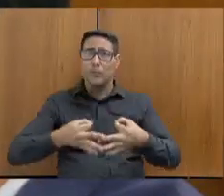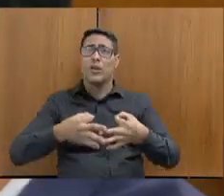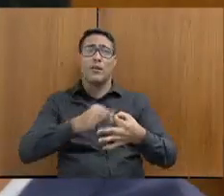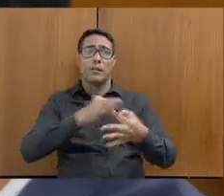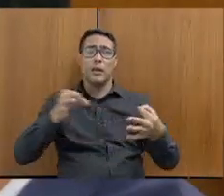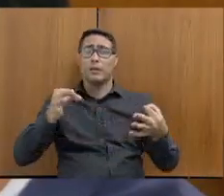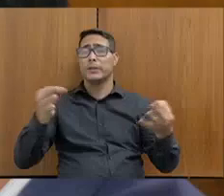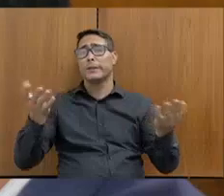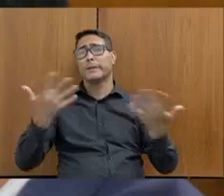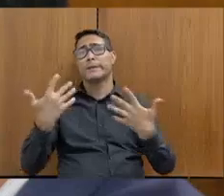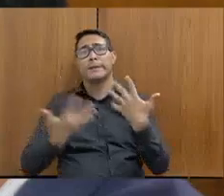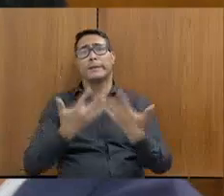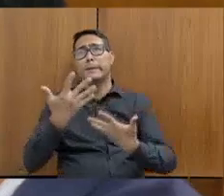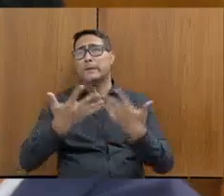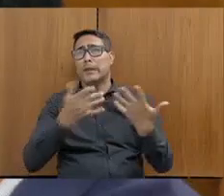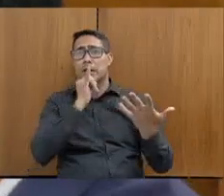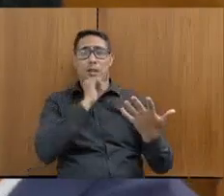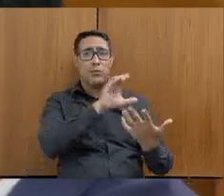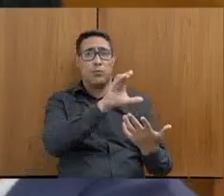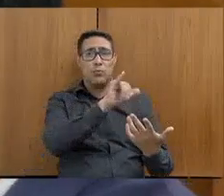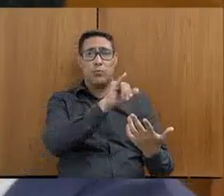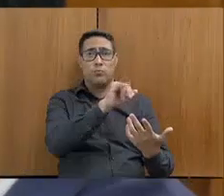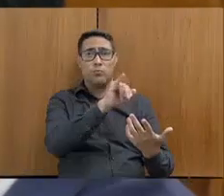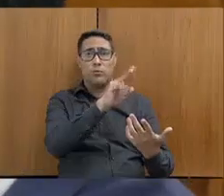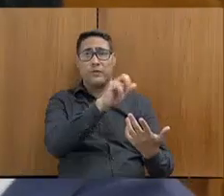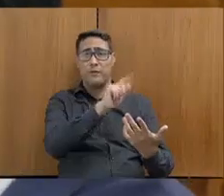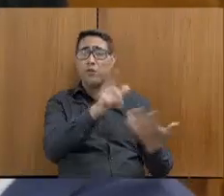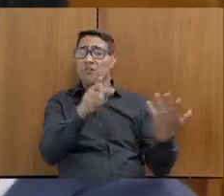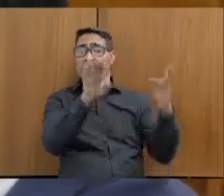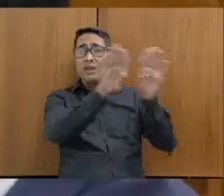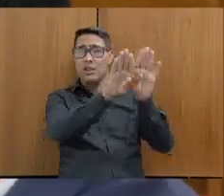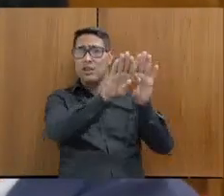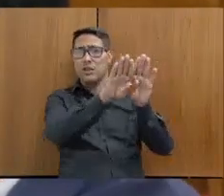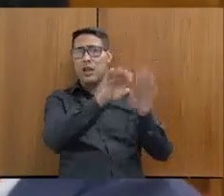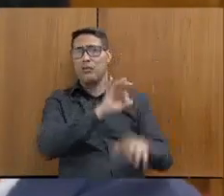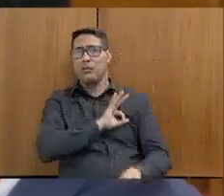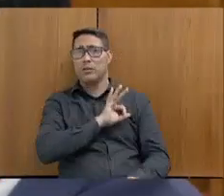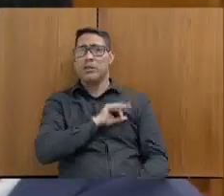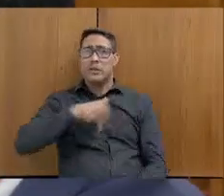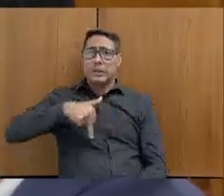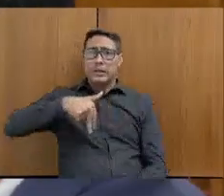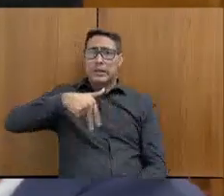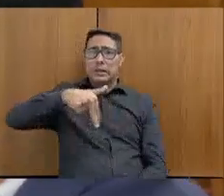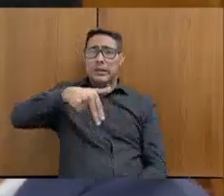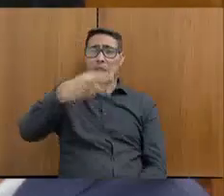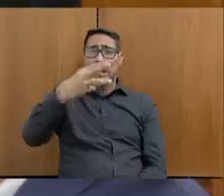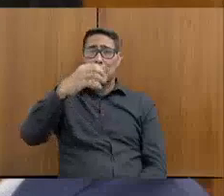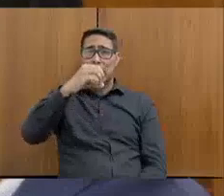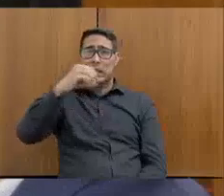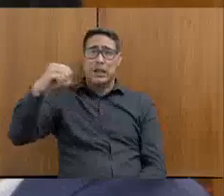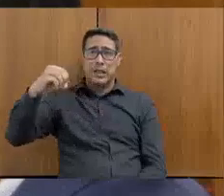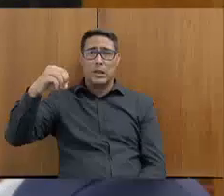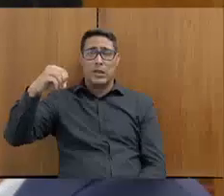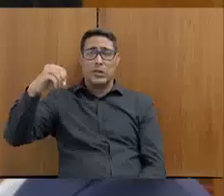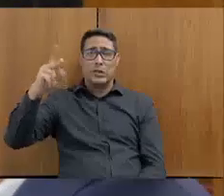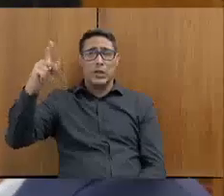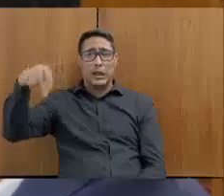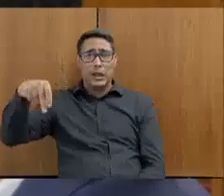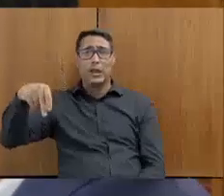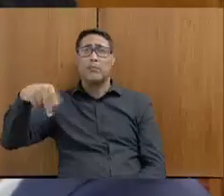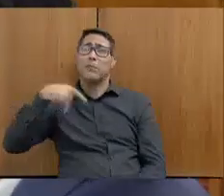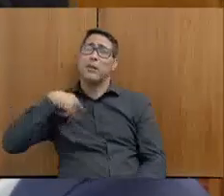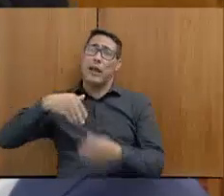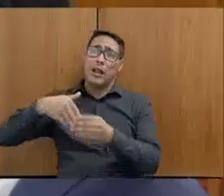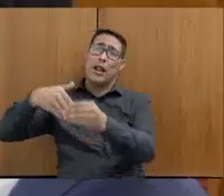justifica, como o senhor disse, um policial civil fechar uma delegacia, andar 300 quilômetros para levar um preso em uma porta de entrada, um presídio, e